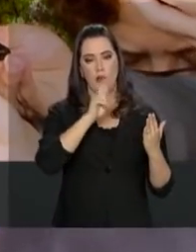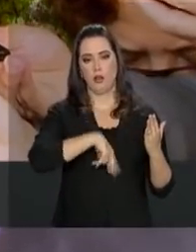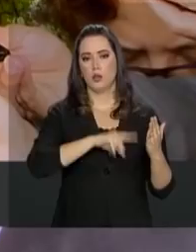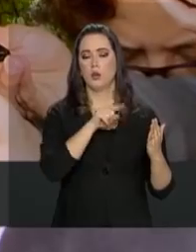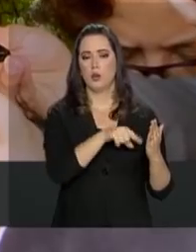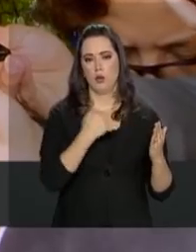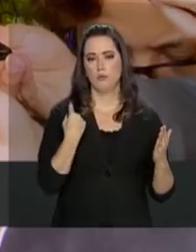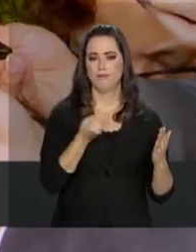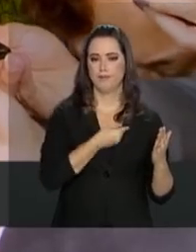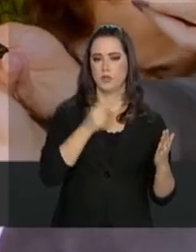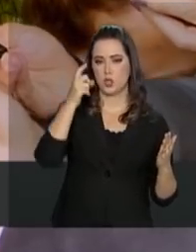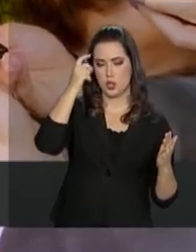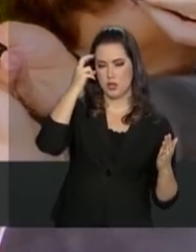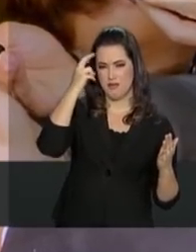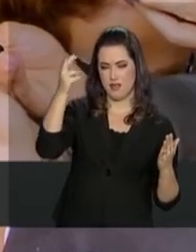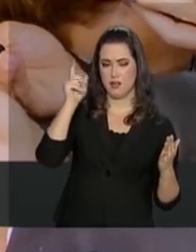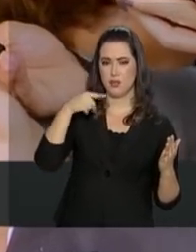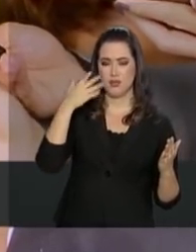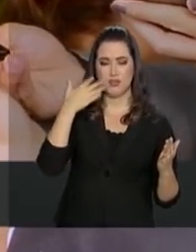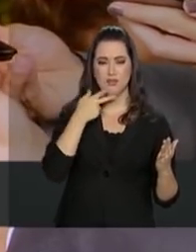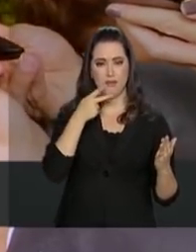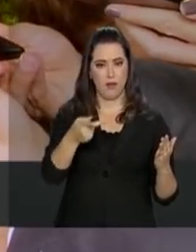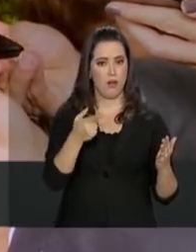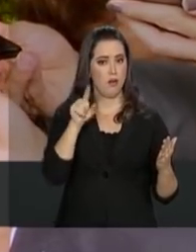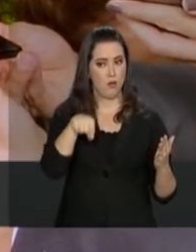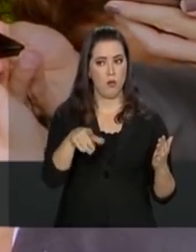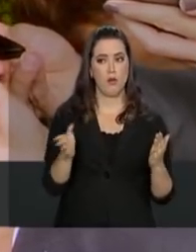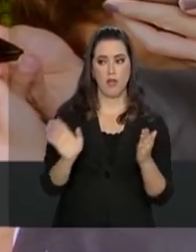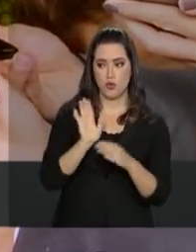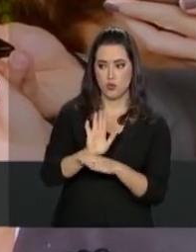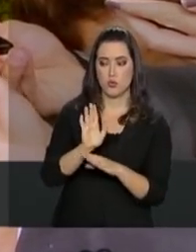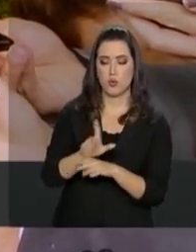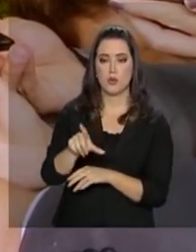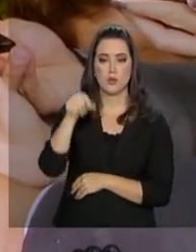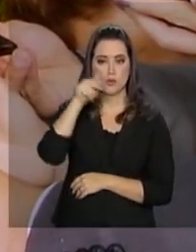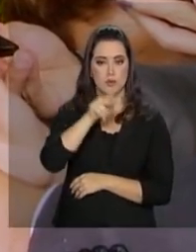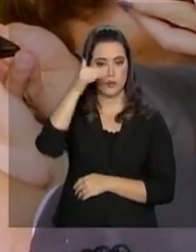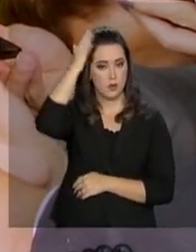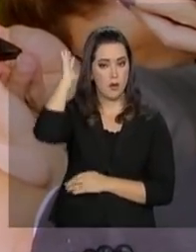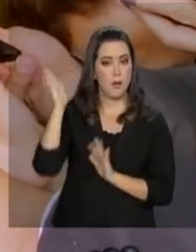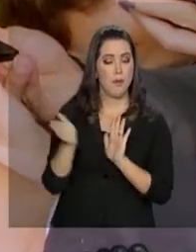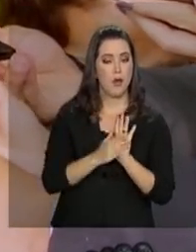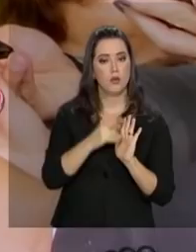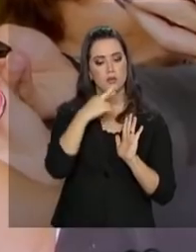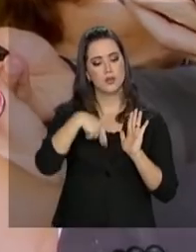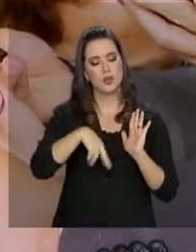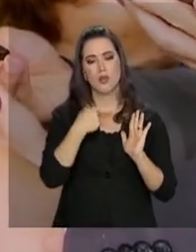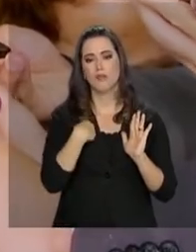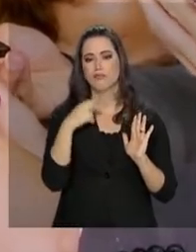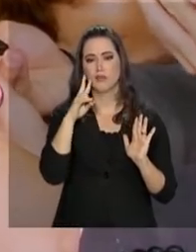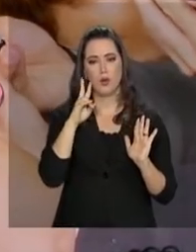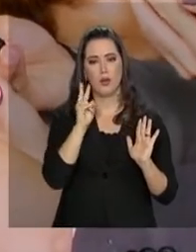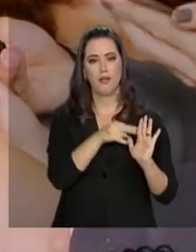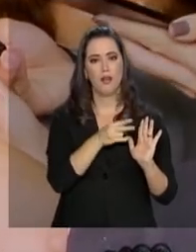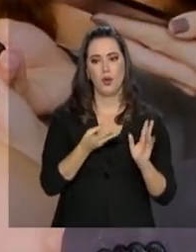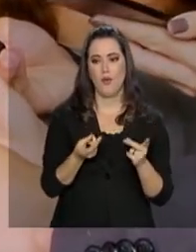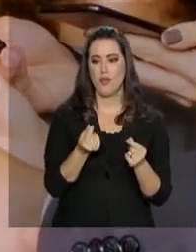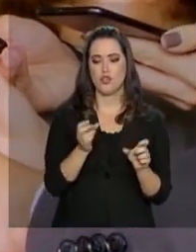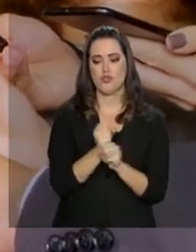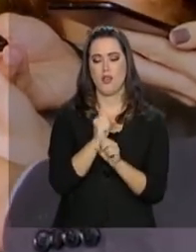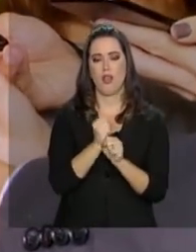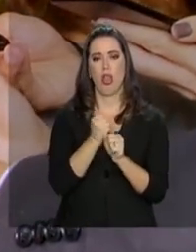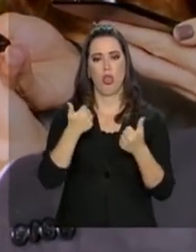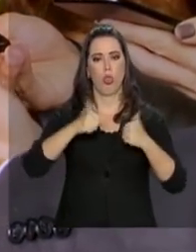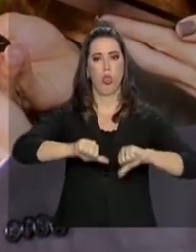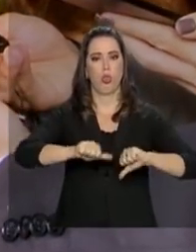parte que me toca, que sustentou a decisão do presidente, deixa muito clara a deterioração das contas públicas,